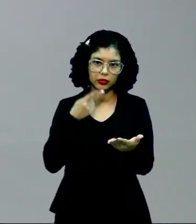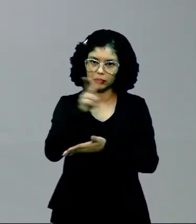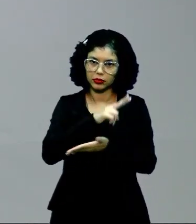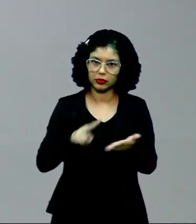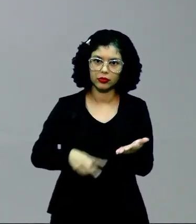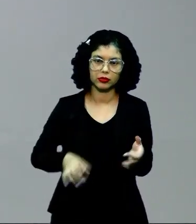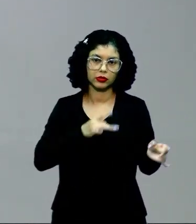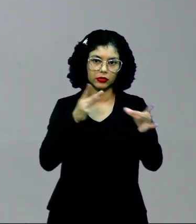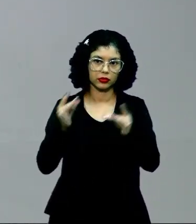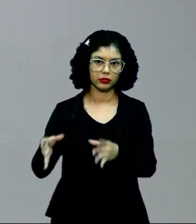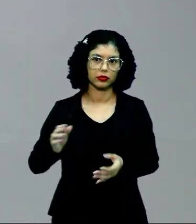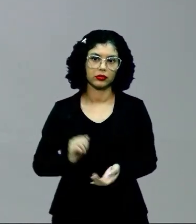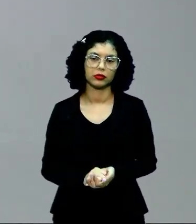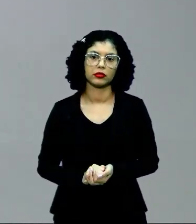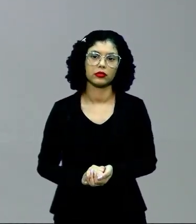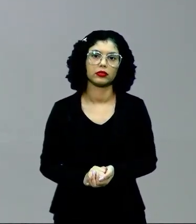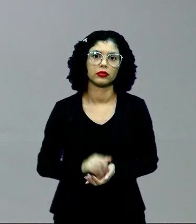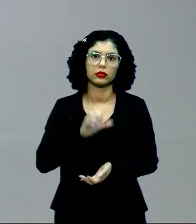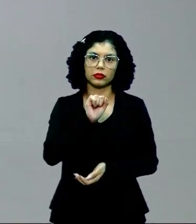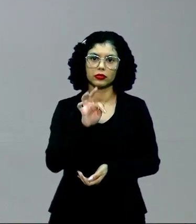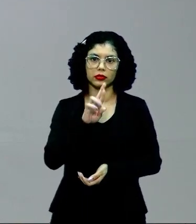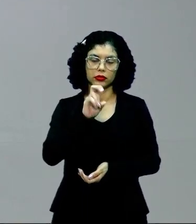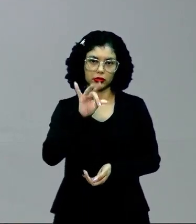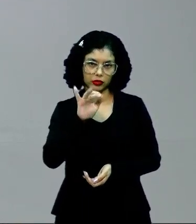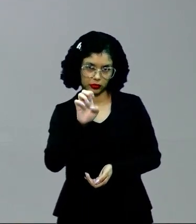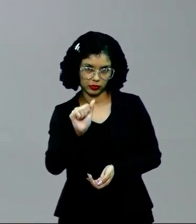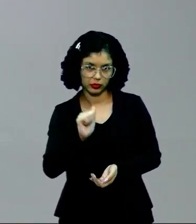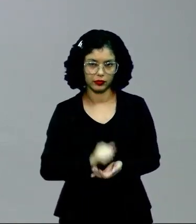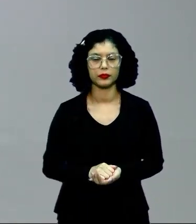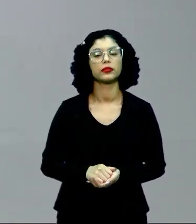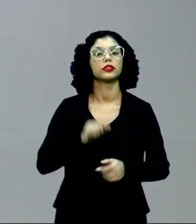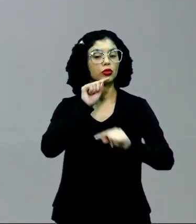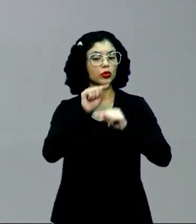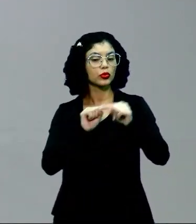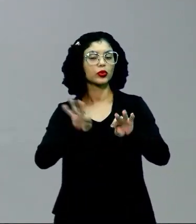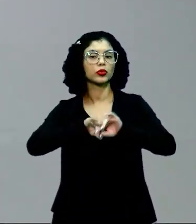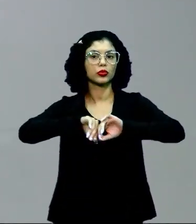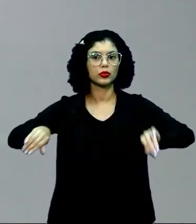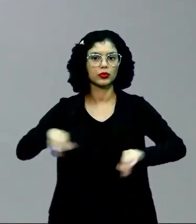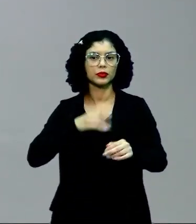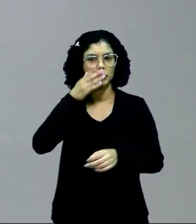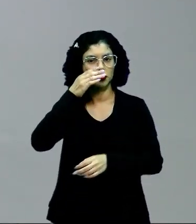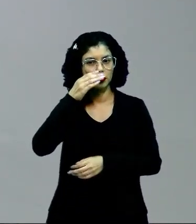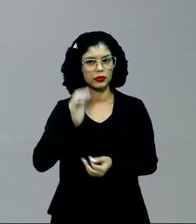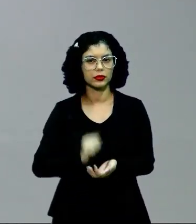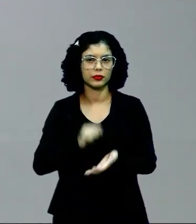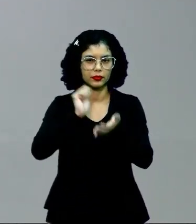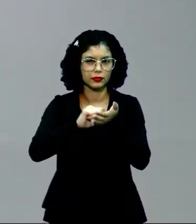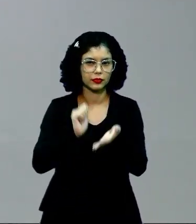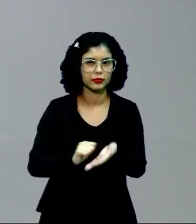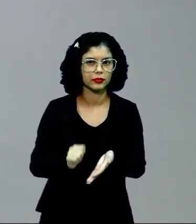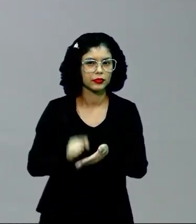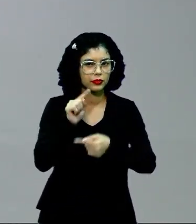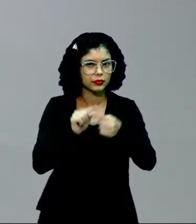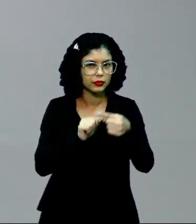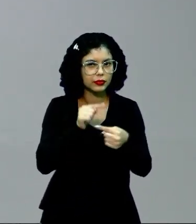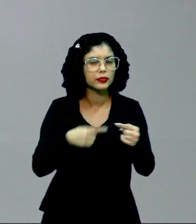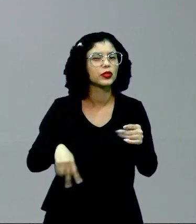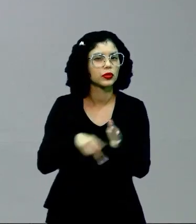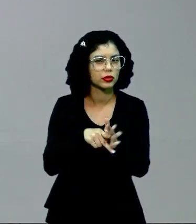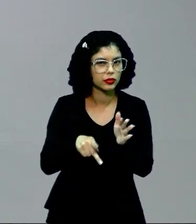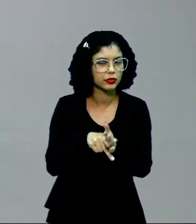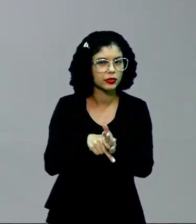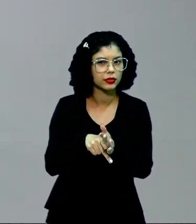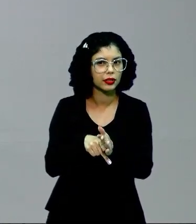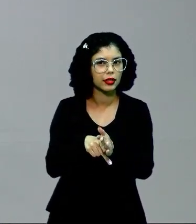leiam, dica de leitura, leiam os sertões de Euclides da Cunha, ele divide justamente, curiosidade para você, anote aí, ele divide justamente